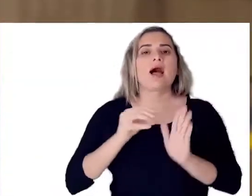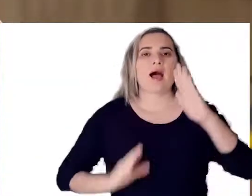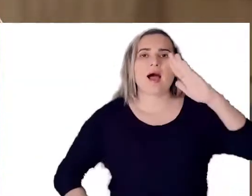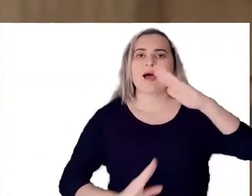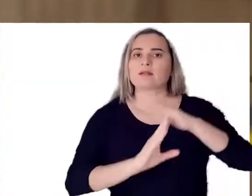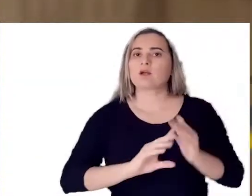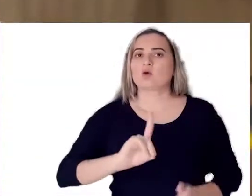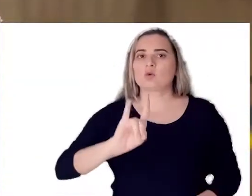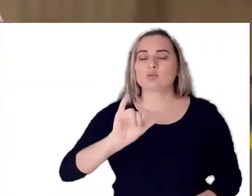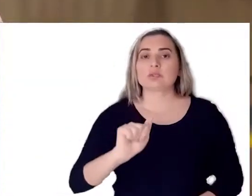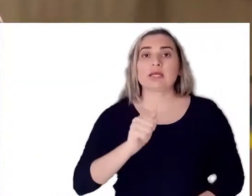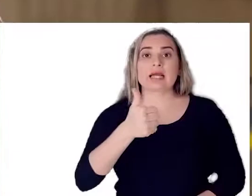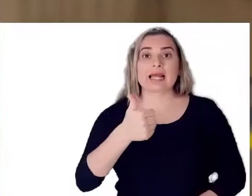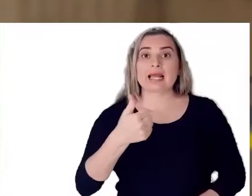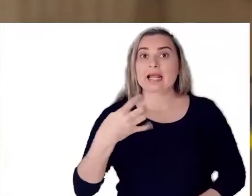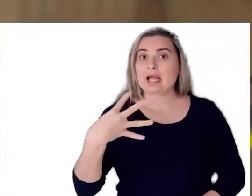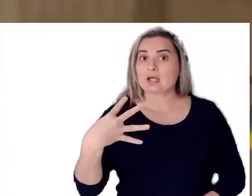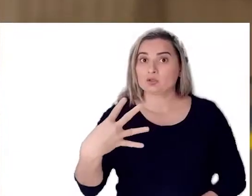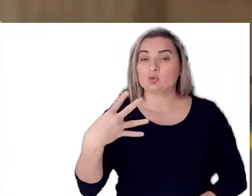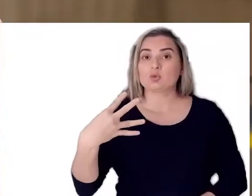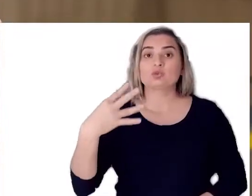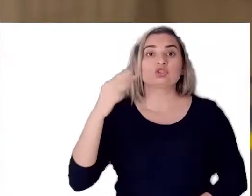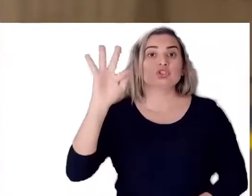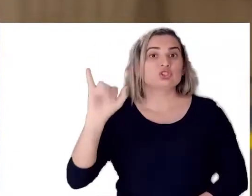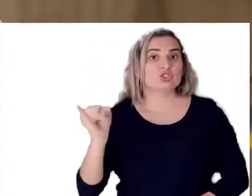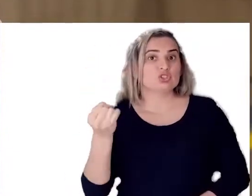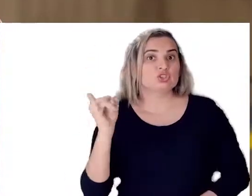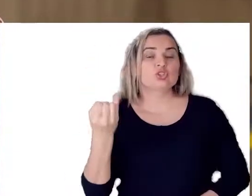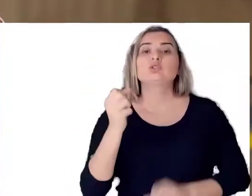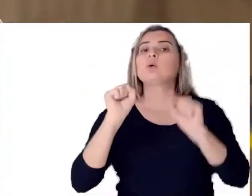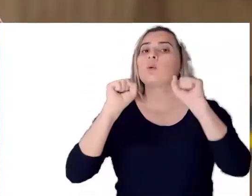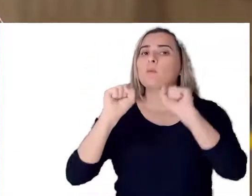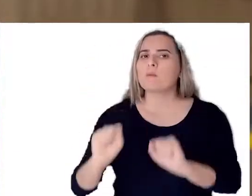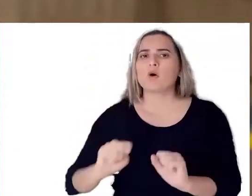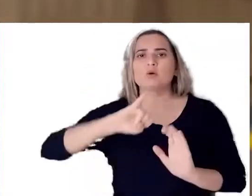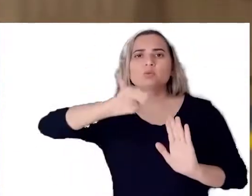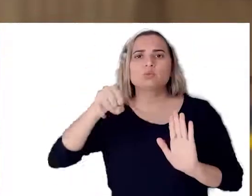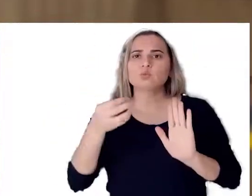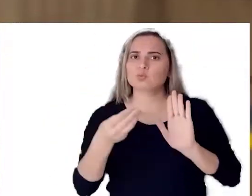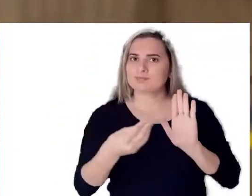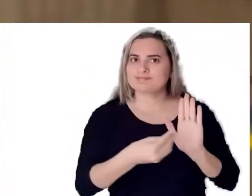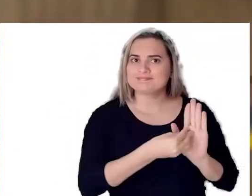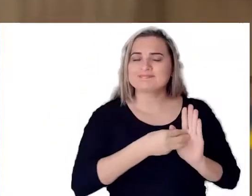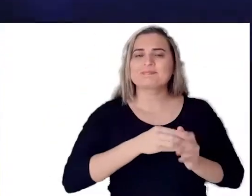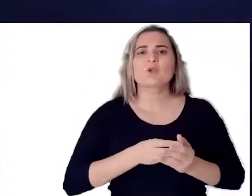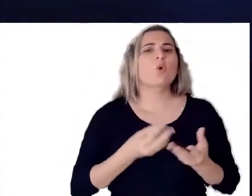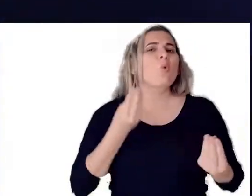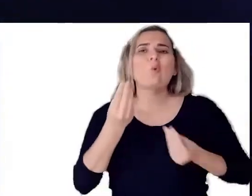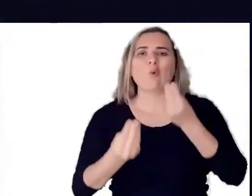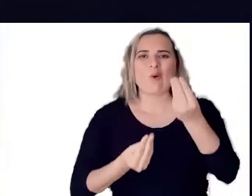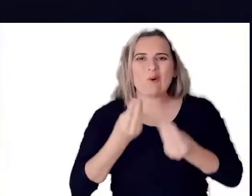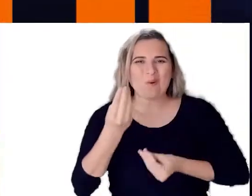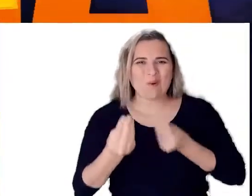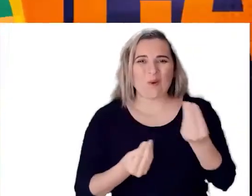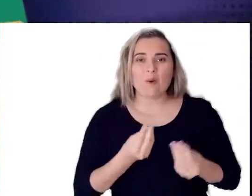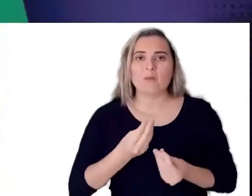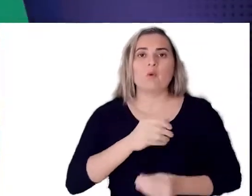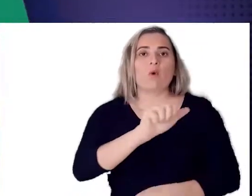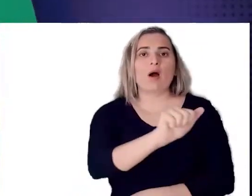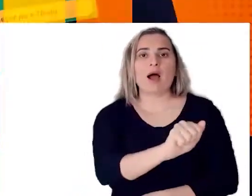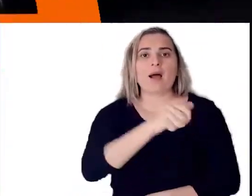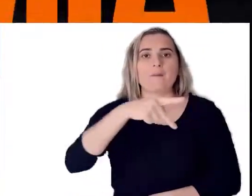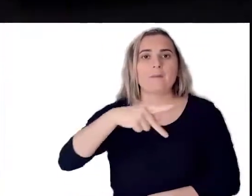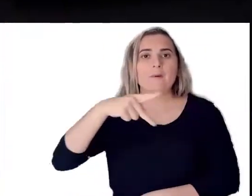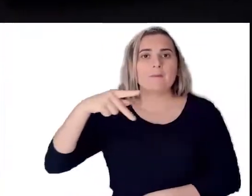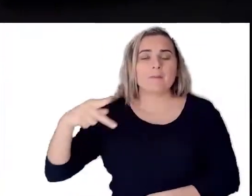urnas. Aqui no Rio Grande do Norte o eleitor pode contar com a ajuda da tecnologia para apresentar a justificativa. Uma das opções é utilizar o